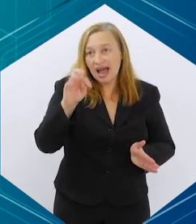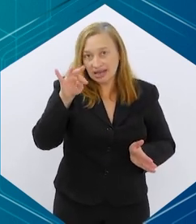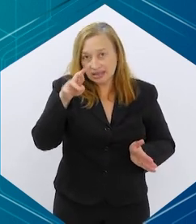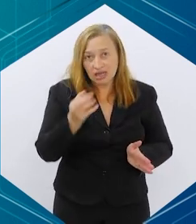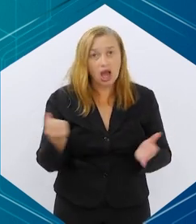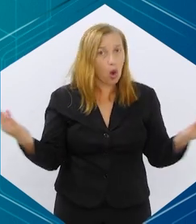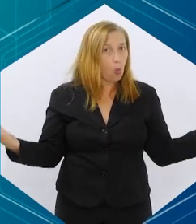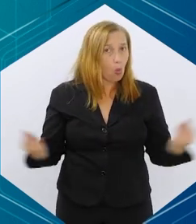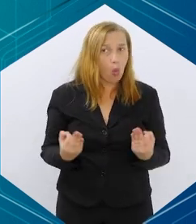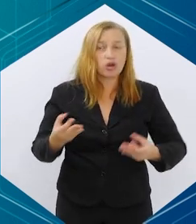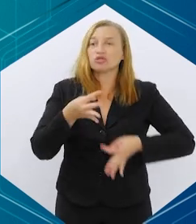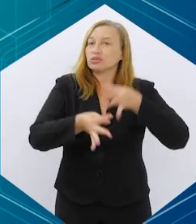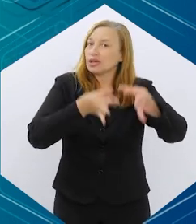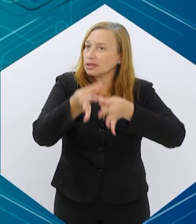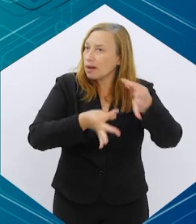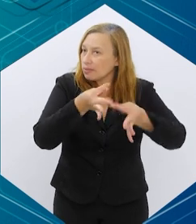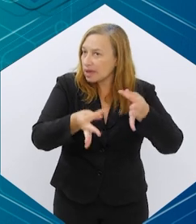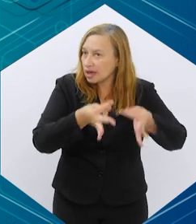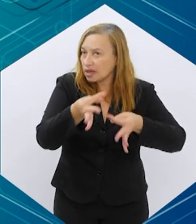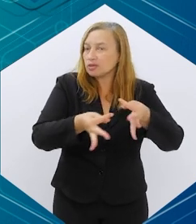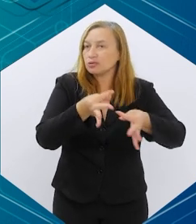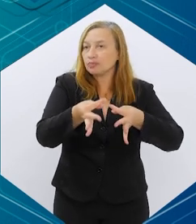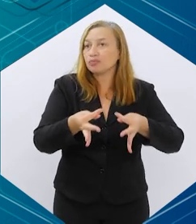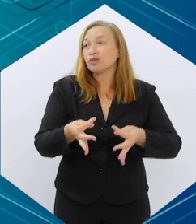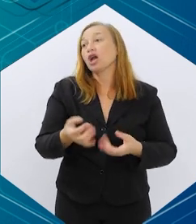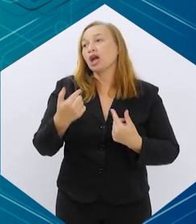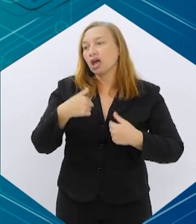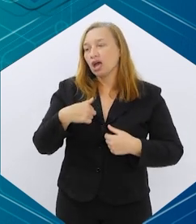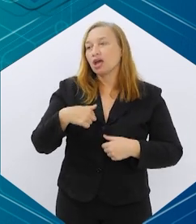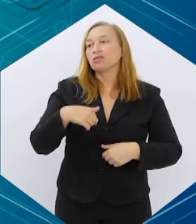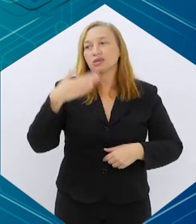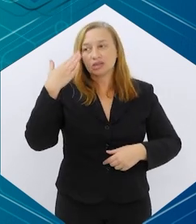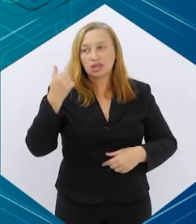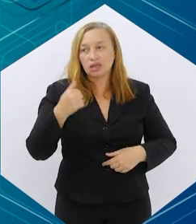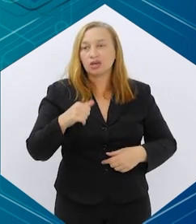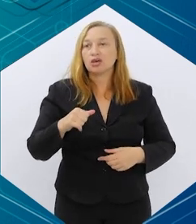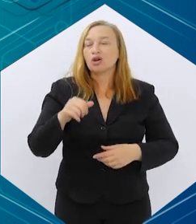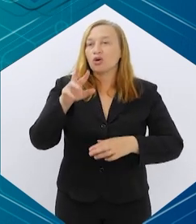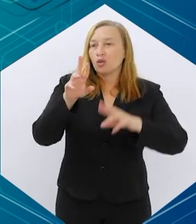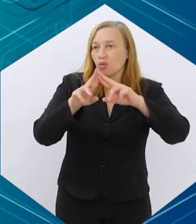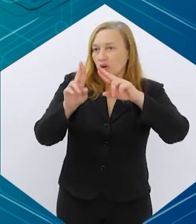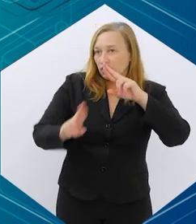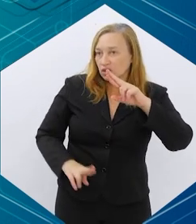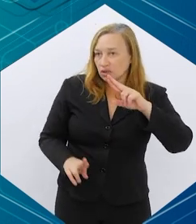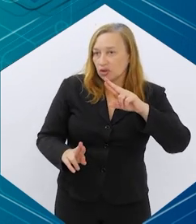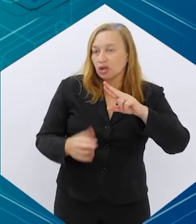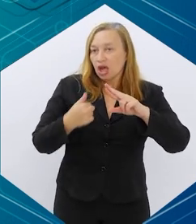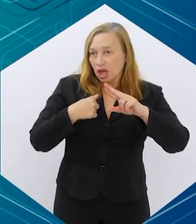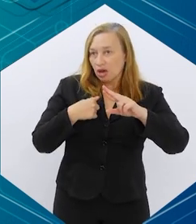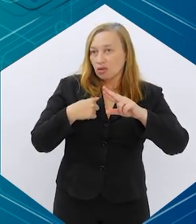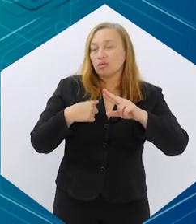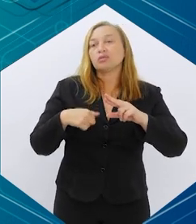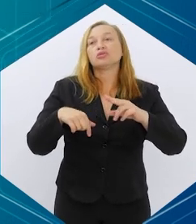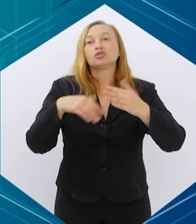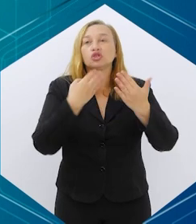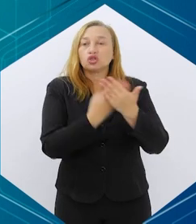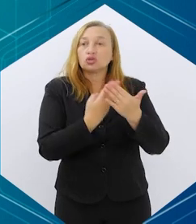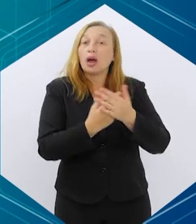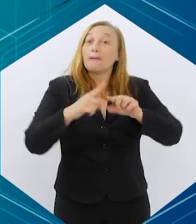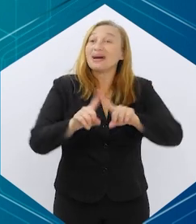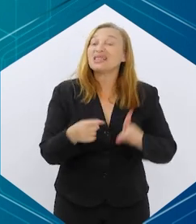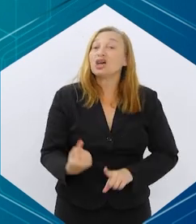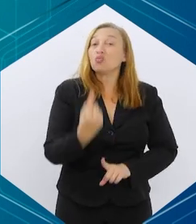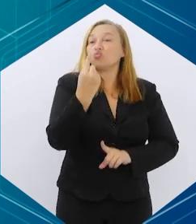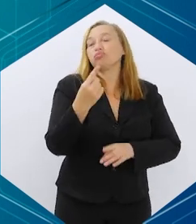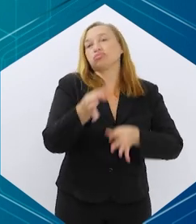ótimo tratamento, um trabalho aqui na FRJ, a sua responsável também pela cirurgia bariátrica, mas é um tratamento.